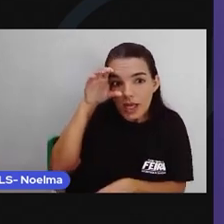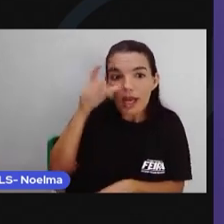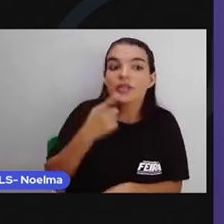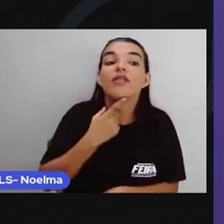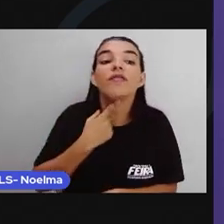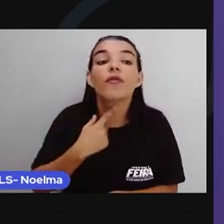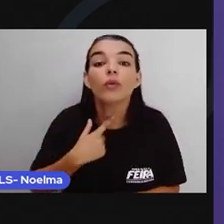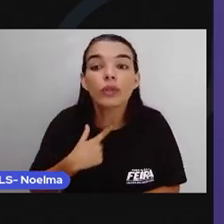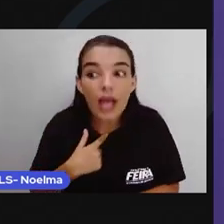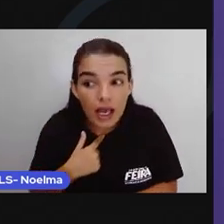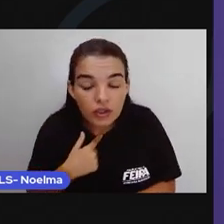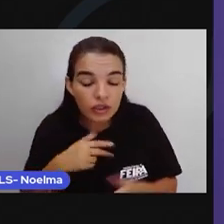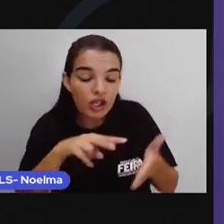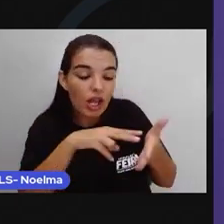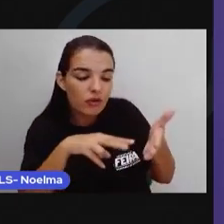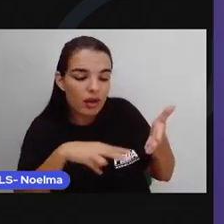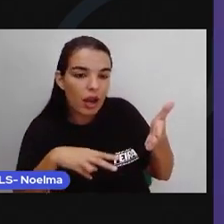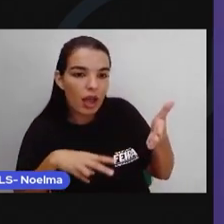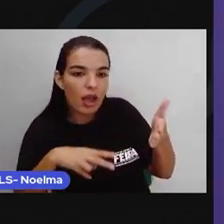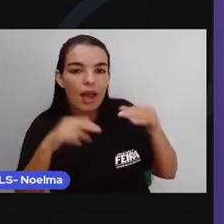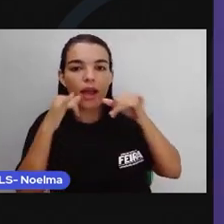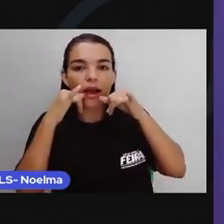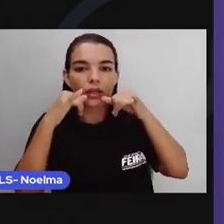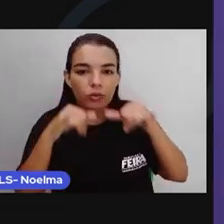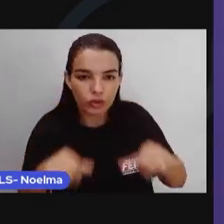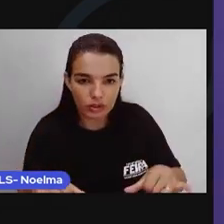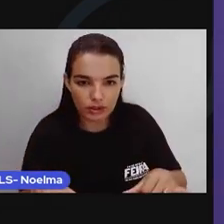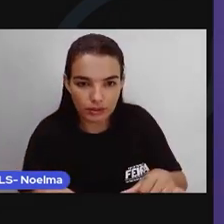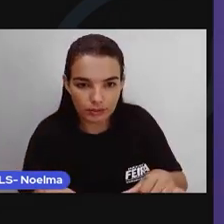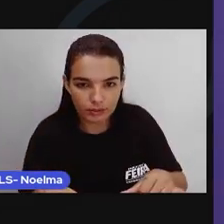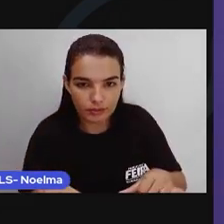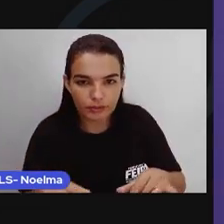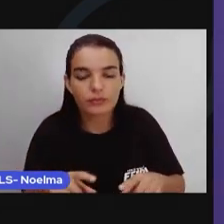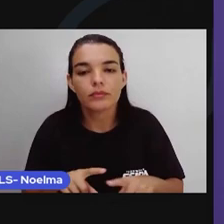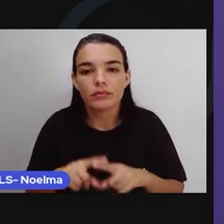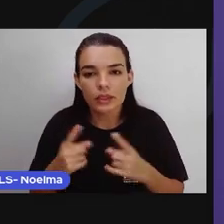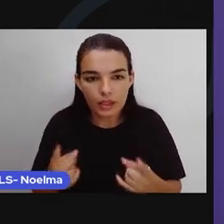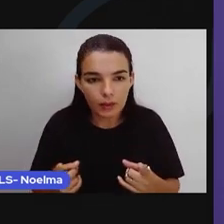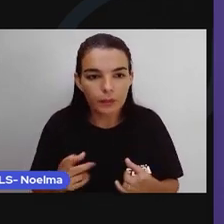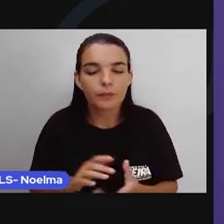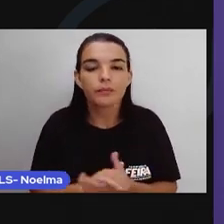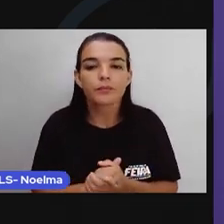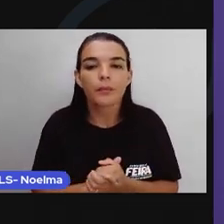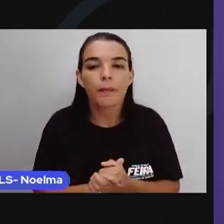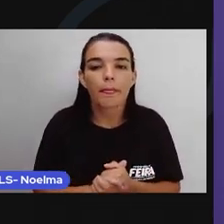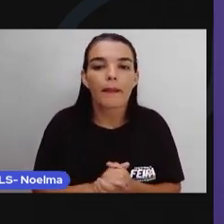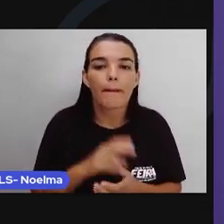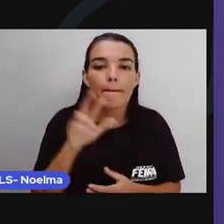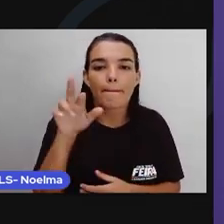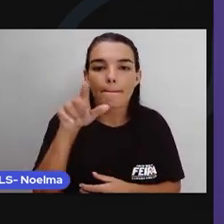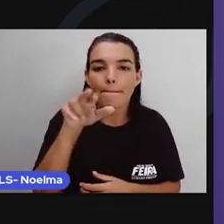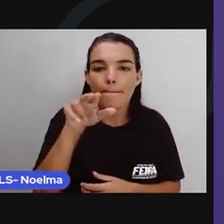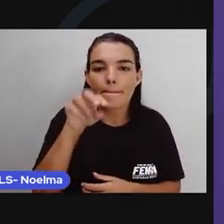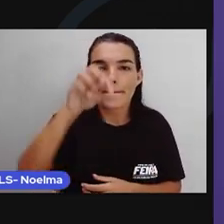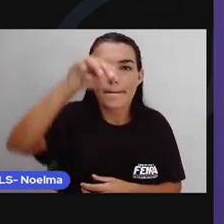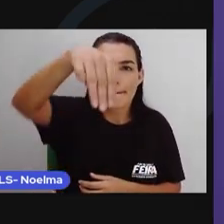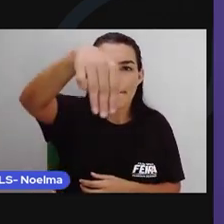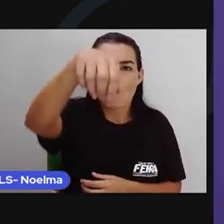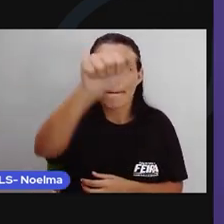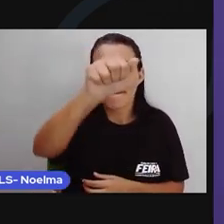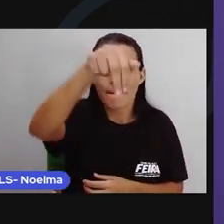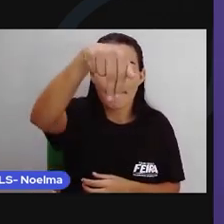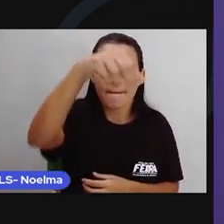o objetivo daquele texto. E aí, título é um pouco diferente de manchete, tá? A gente entende que manchete é um texto um pouco mais